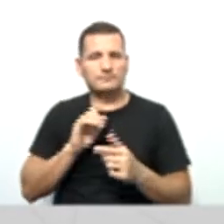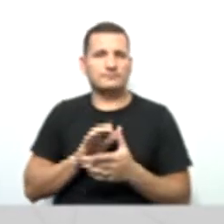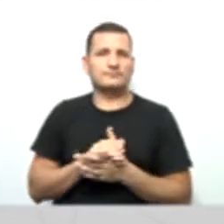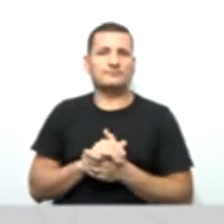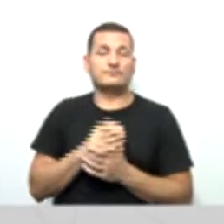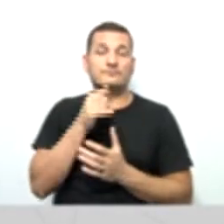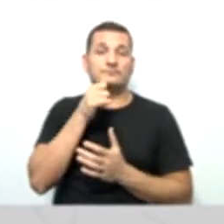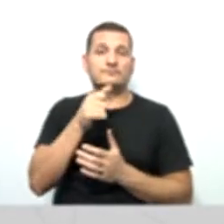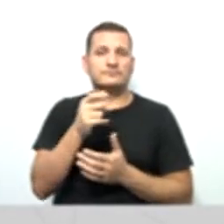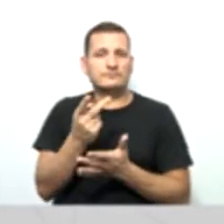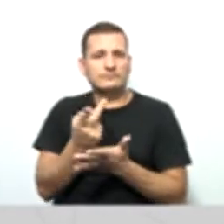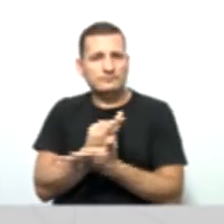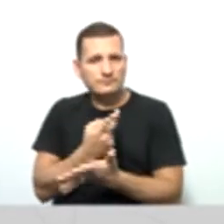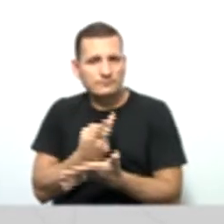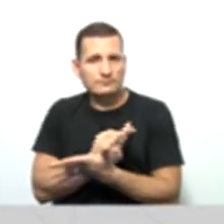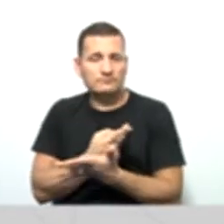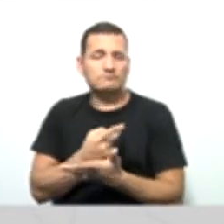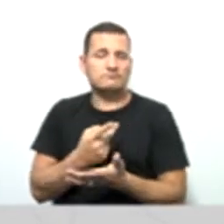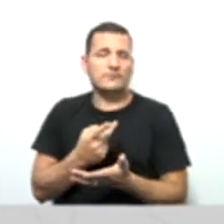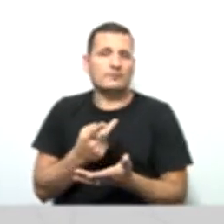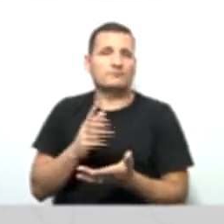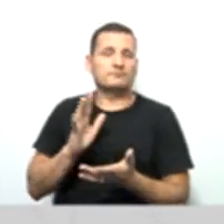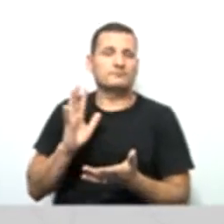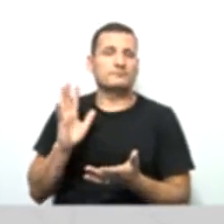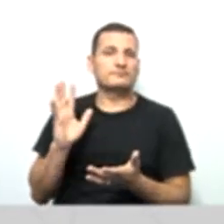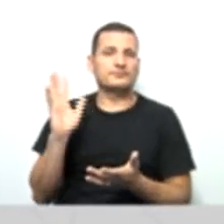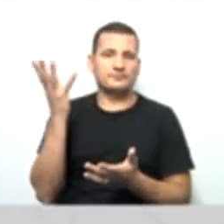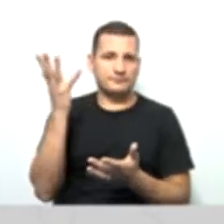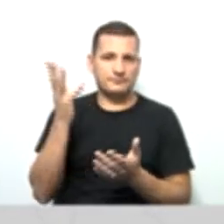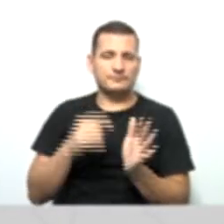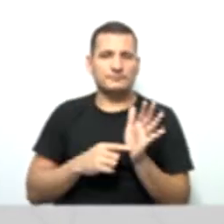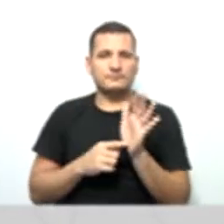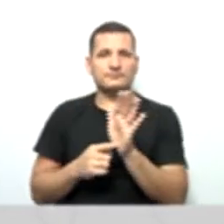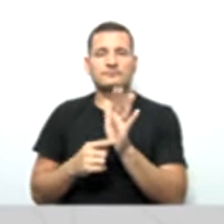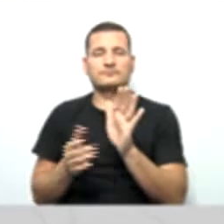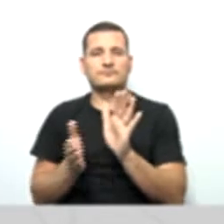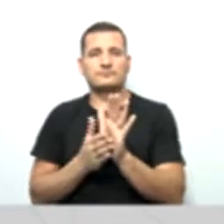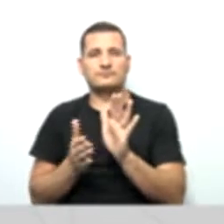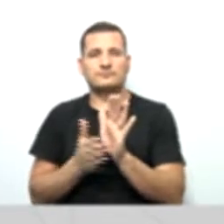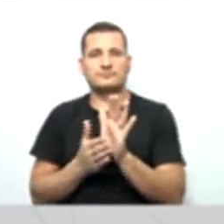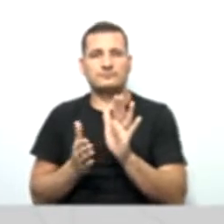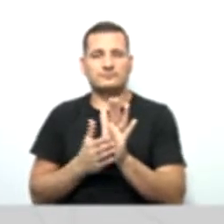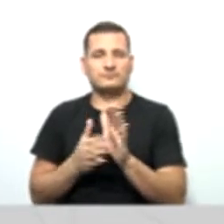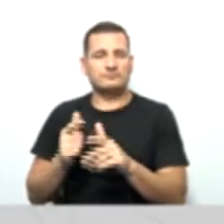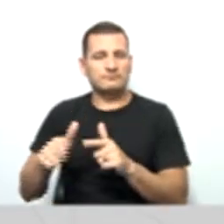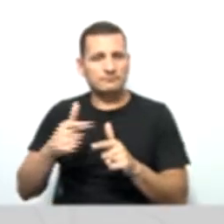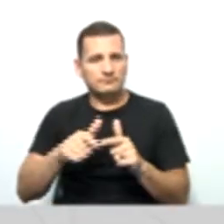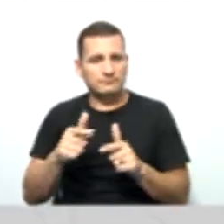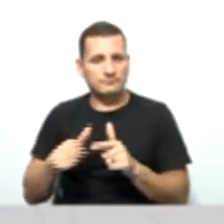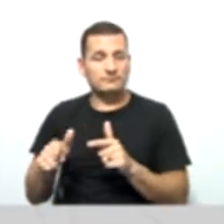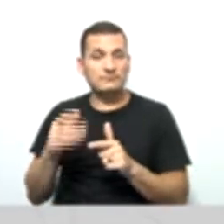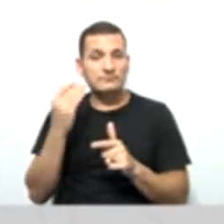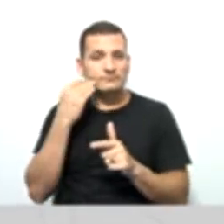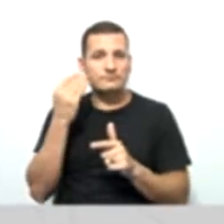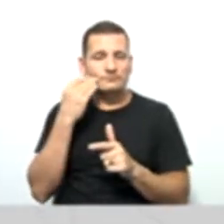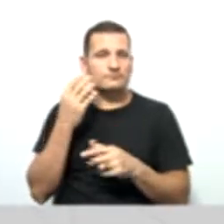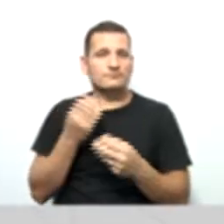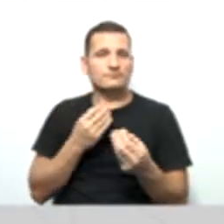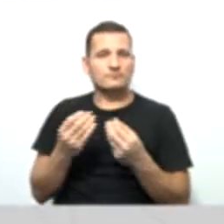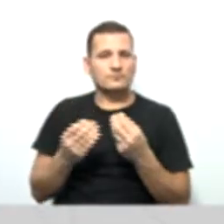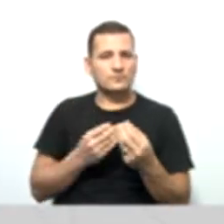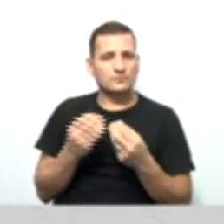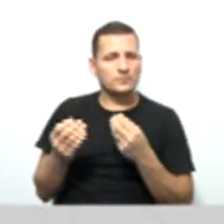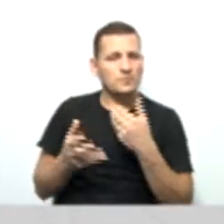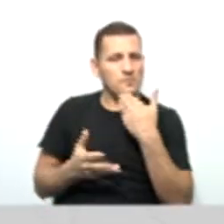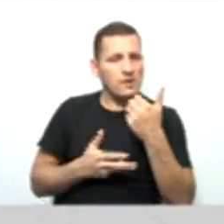se há algum erro, vai proporcionar as bases para solucionar todo esse problema e verificar como pode contornar